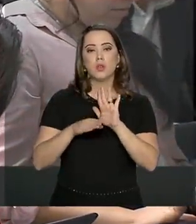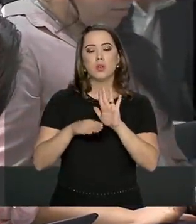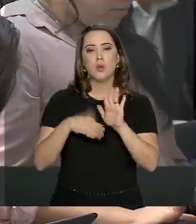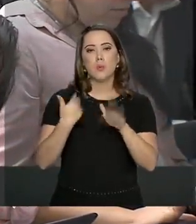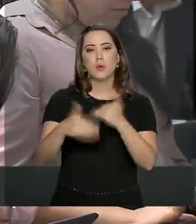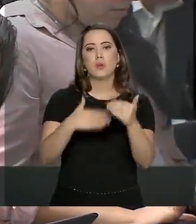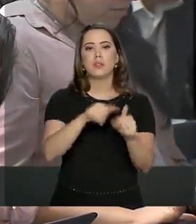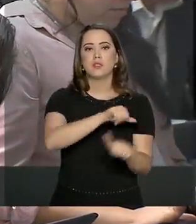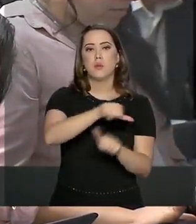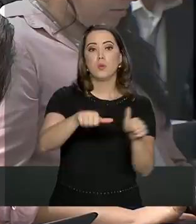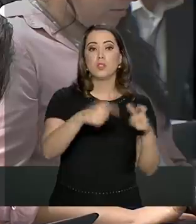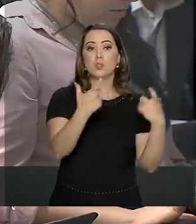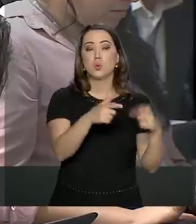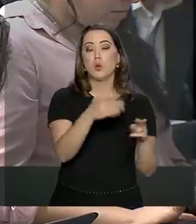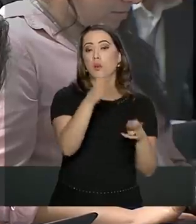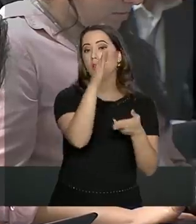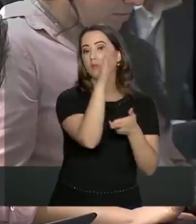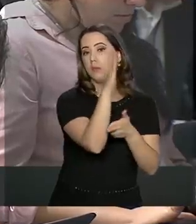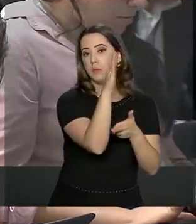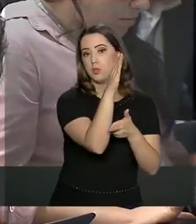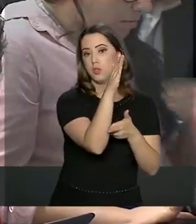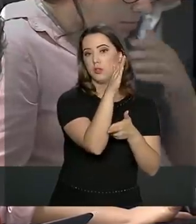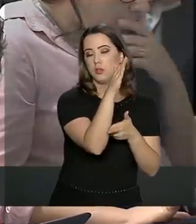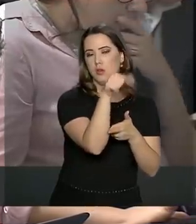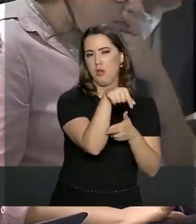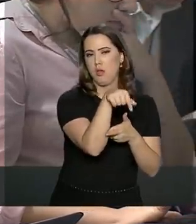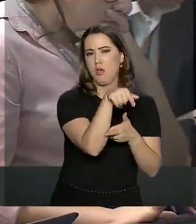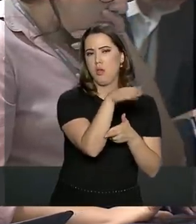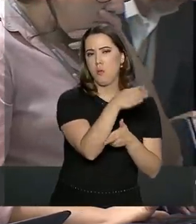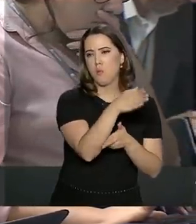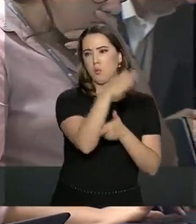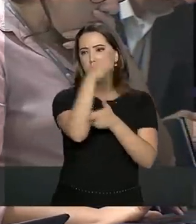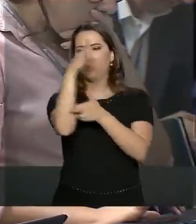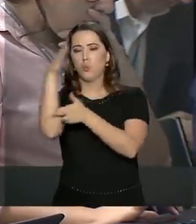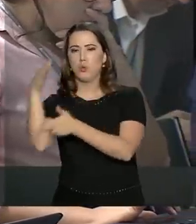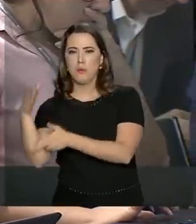mudança da Embaixada para Jerusalém. E a outra,